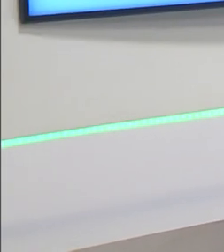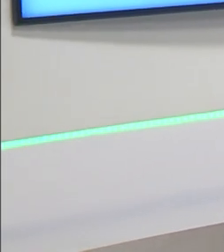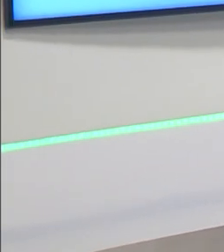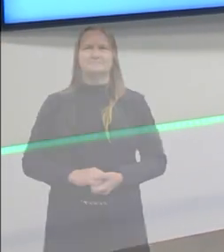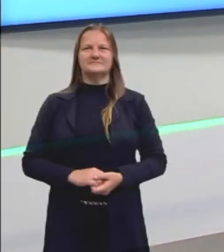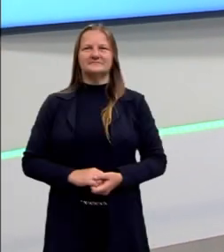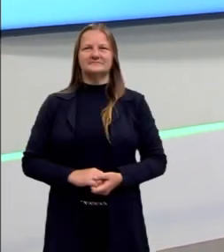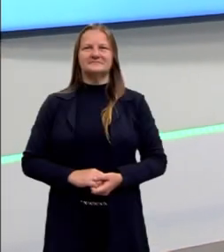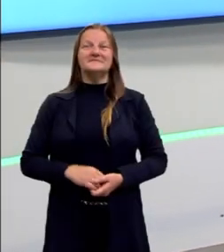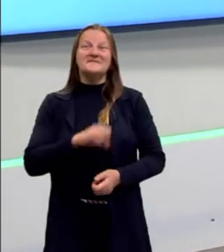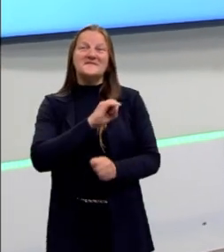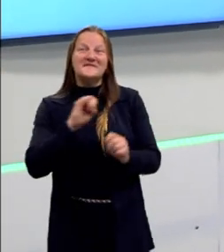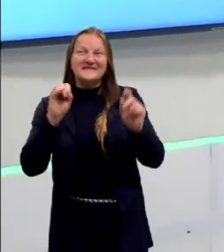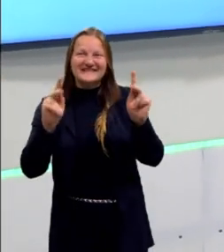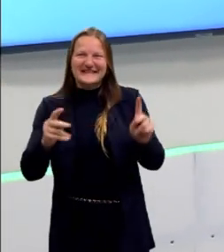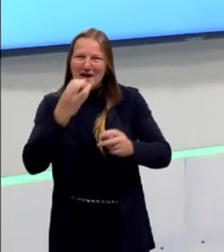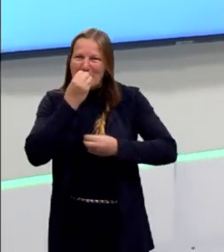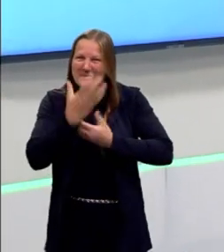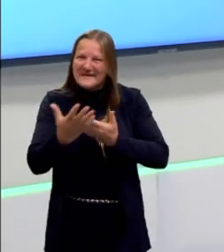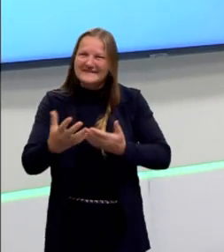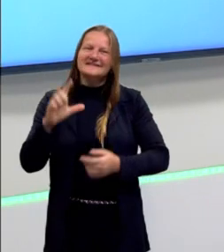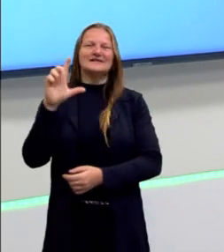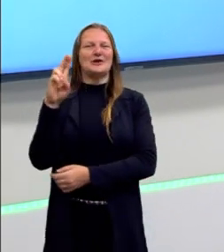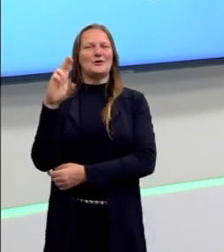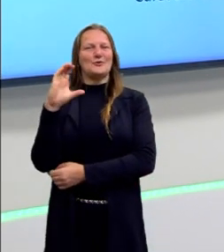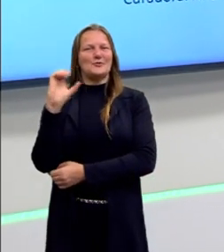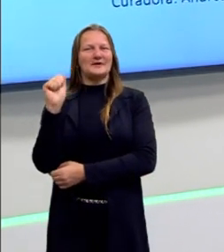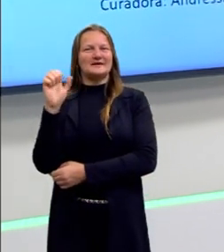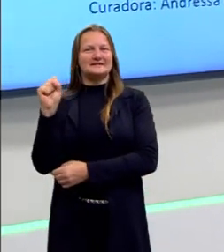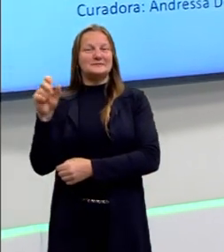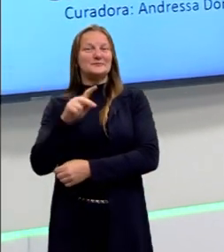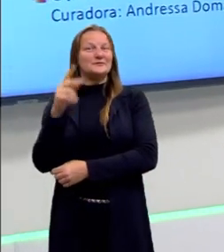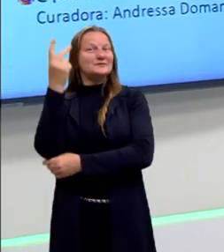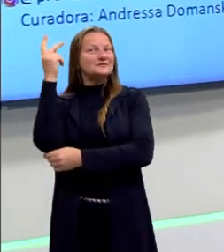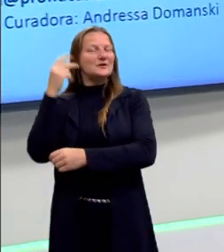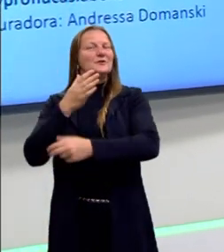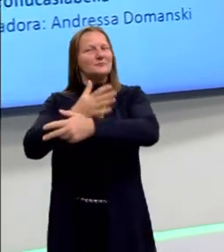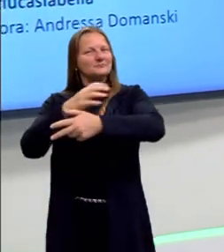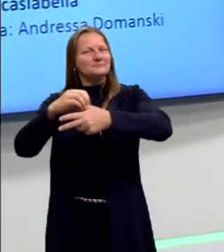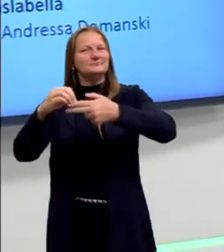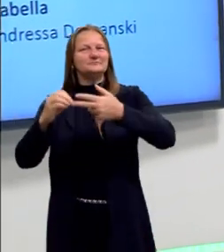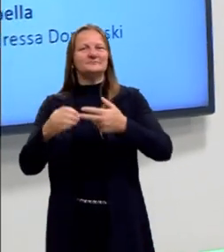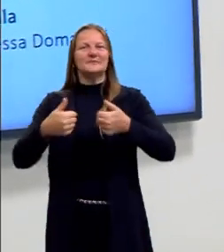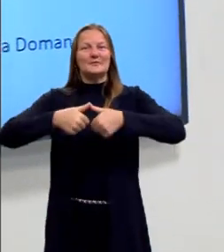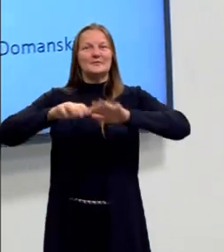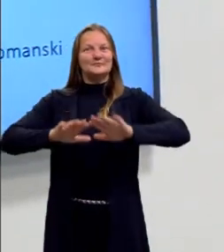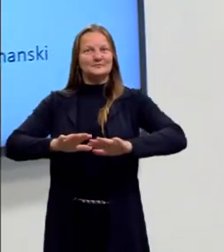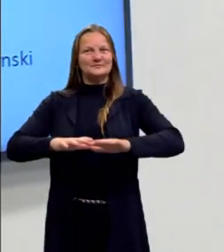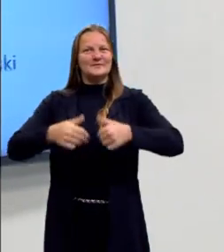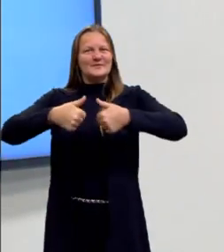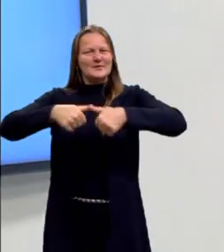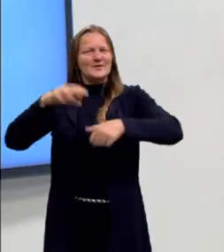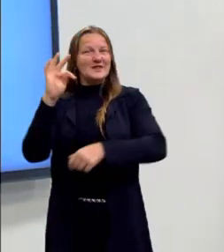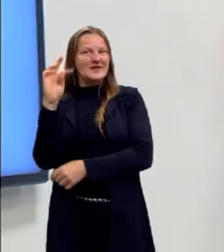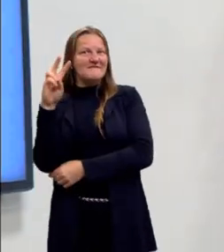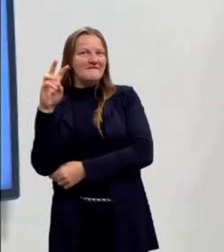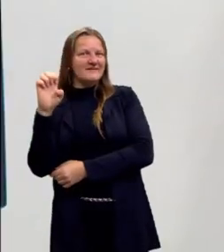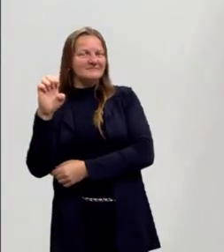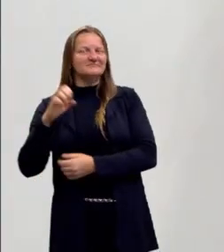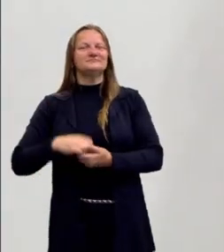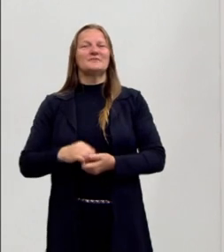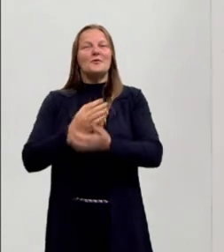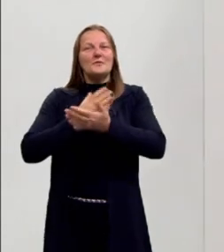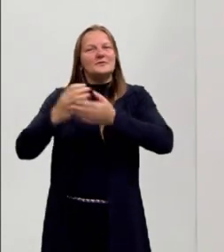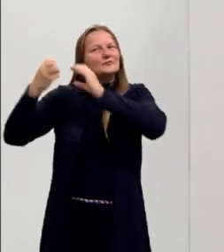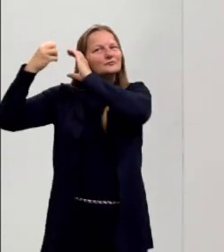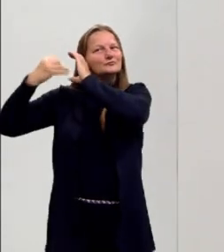E aí, pessoal, tudo bem? Eu sou o Lucas Labella, professor de História do Pré-Enem. Estou aqui no estúdio da TVE, vou começar